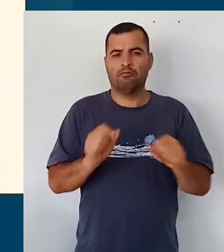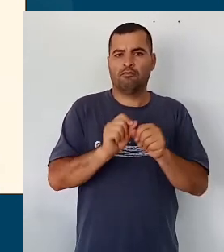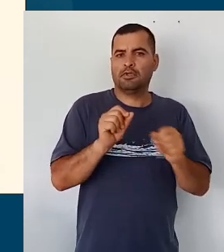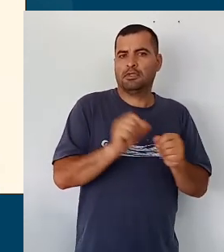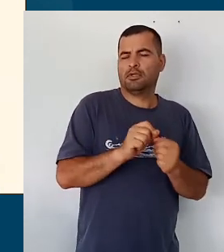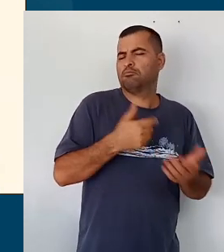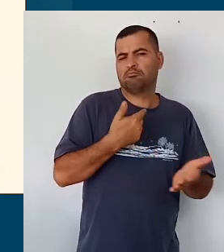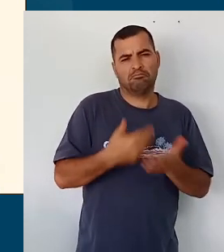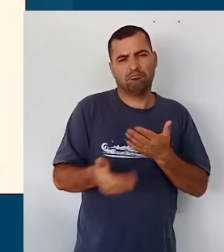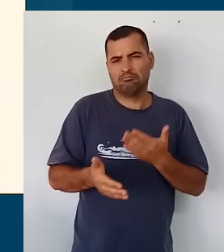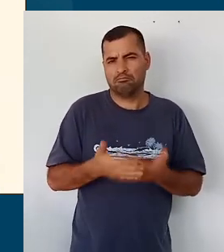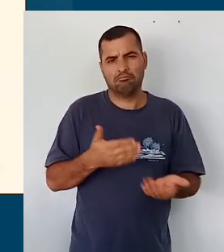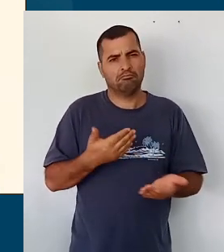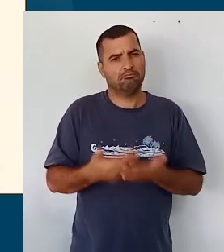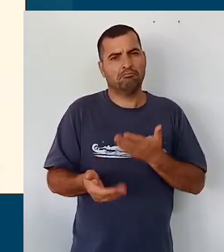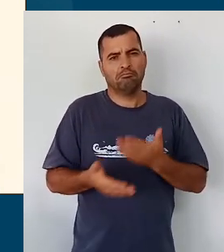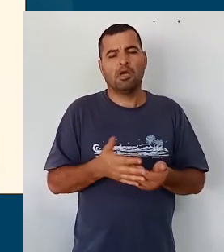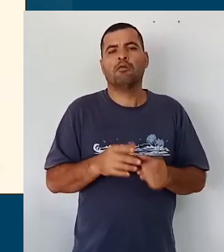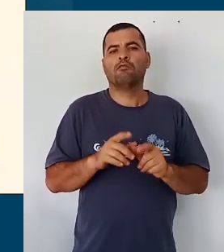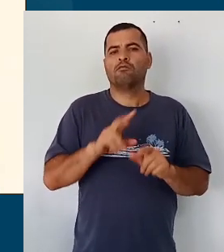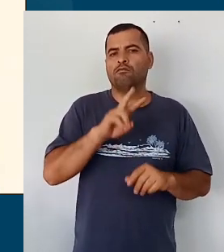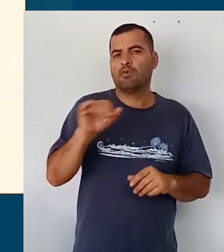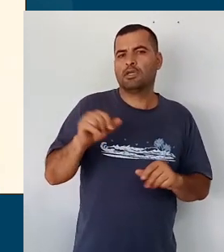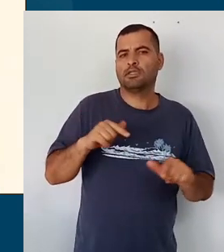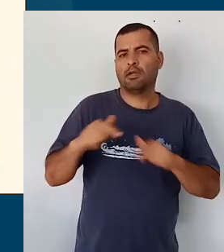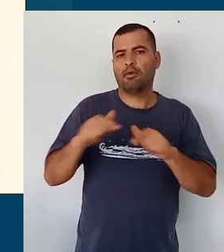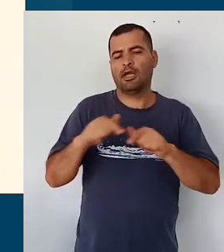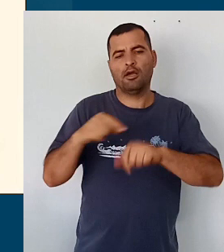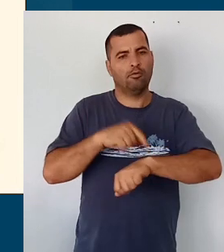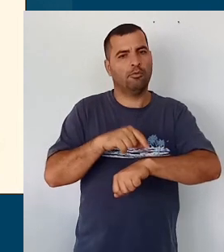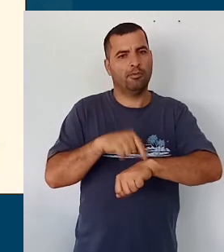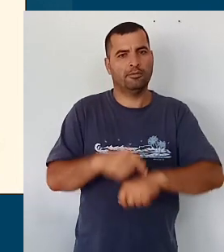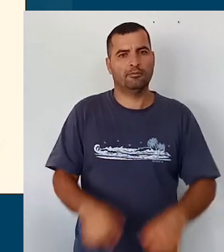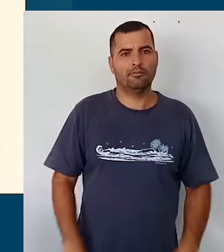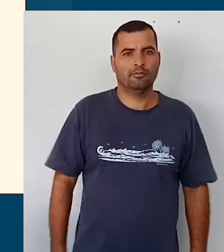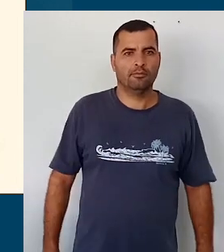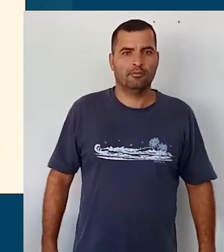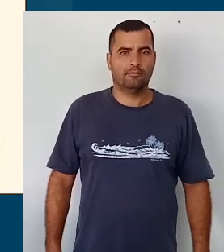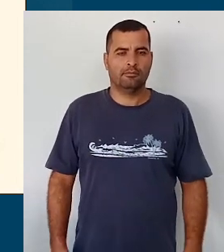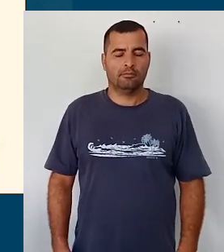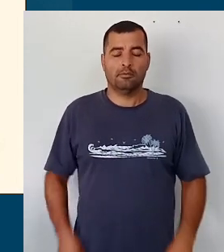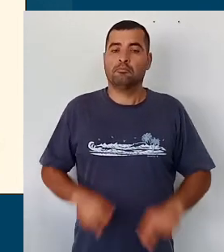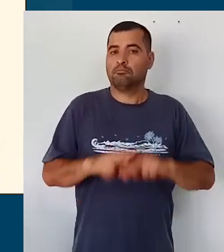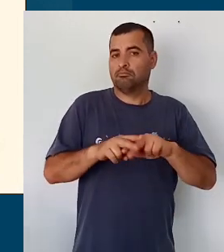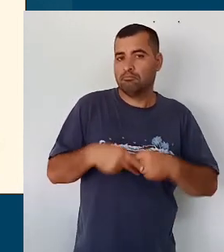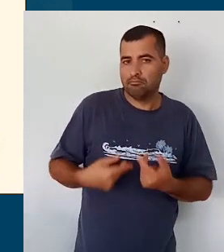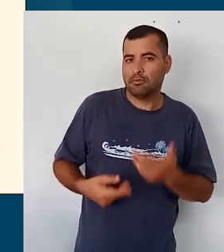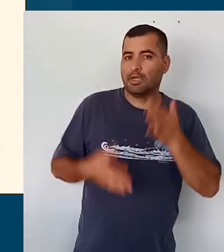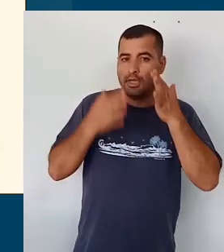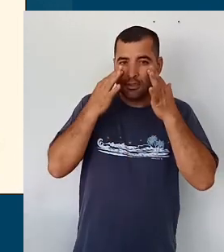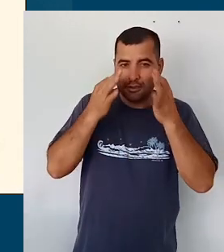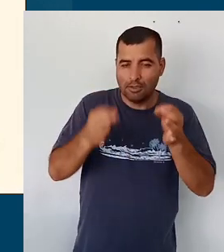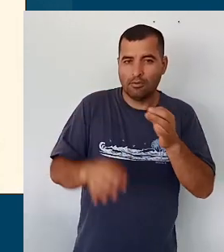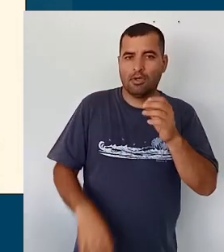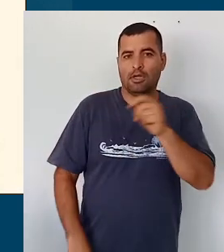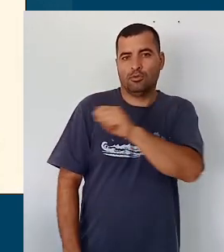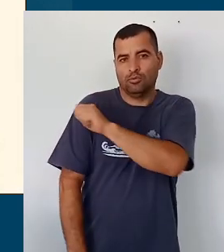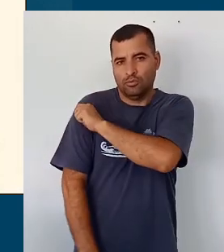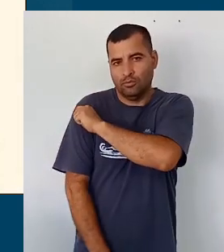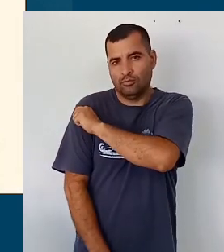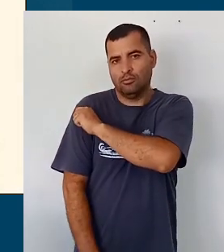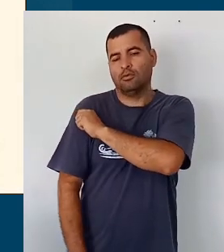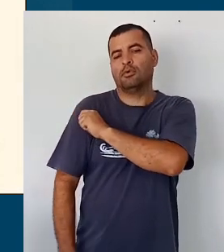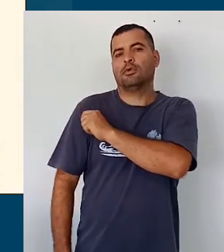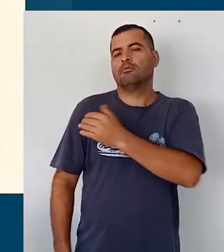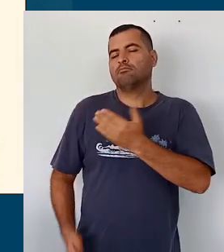independente do componente no qual ele está atuando naquele momento. E isso é olhar para o estudante